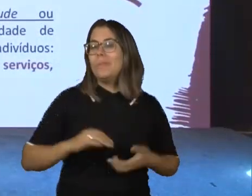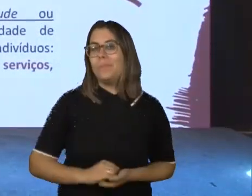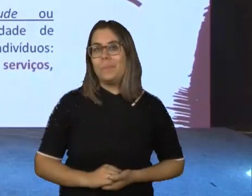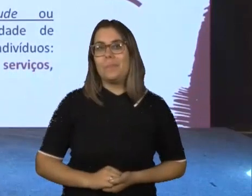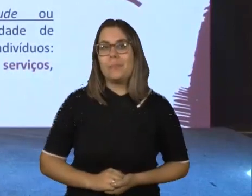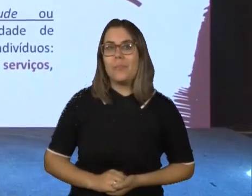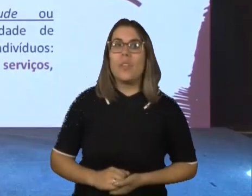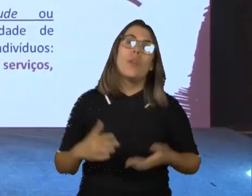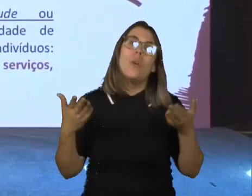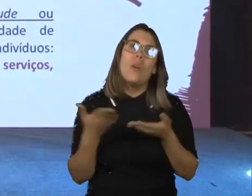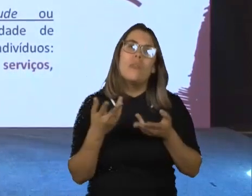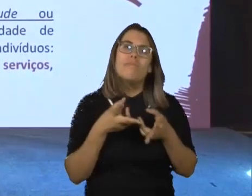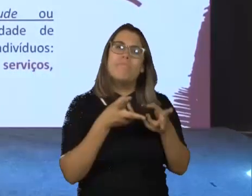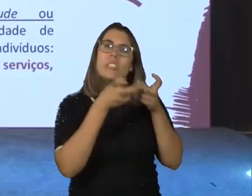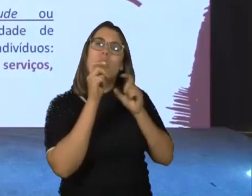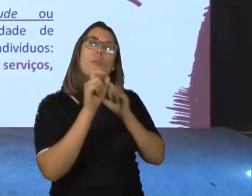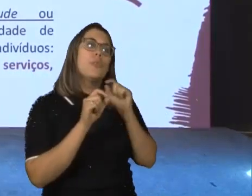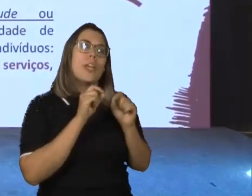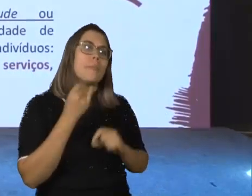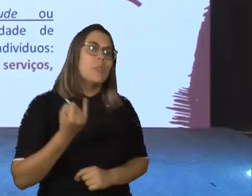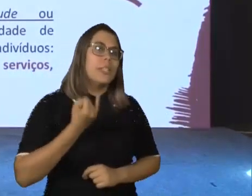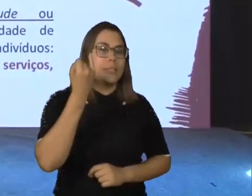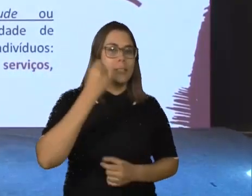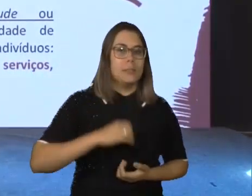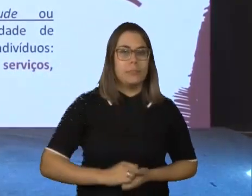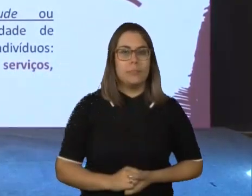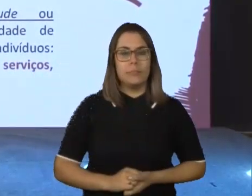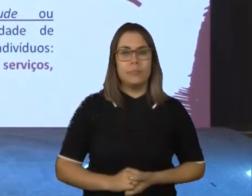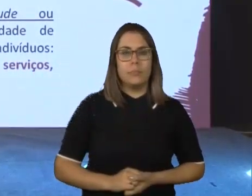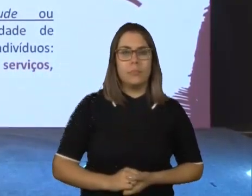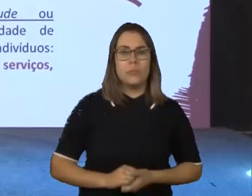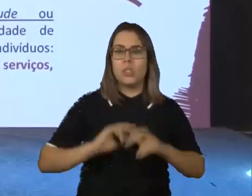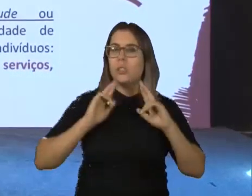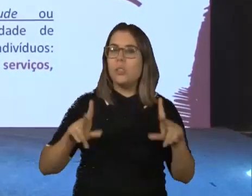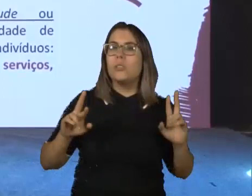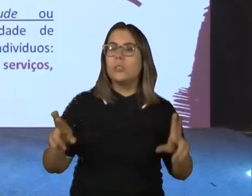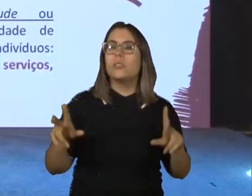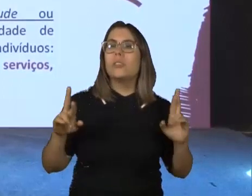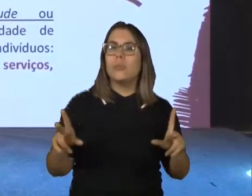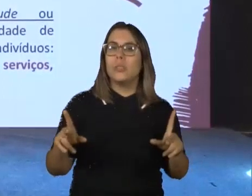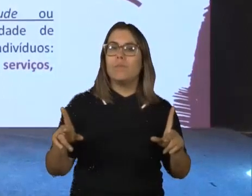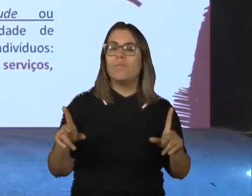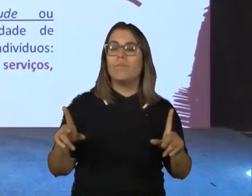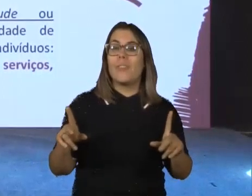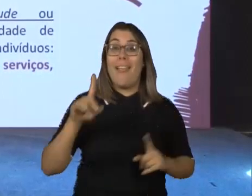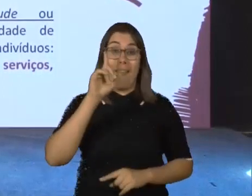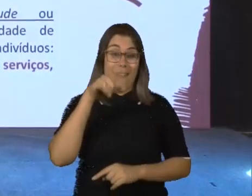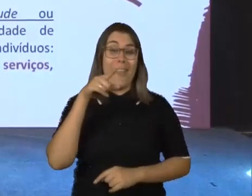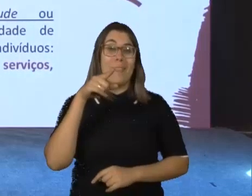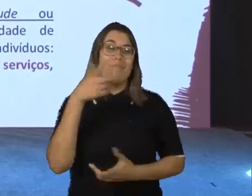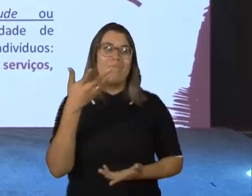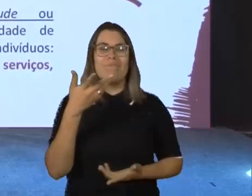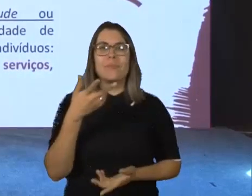Hoje a gente precisa saber uma coisa muito importante. Discriminação é considerado crime em razão da